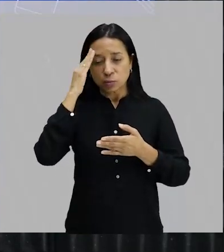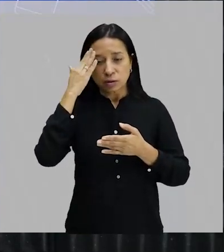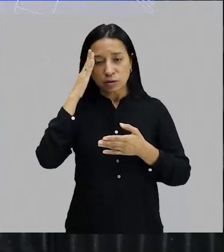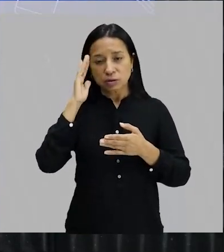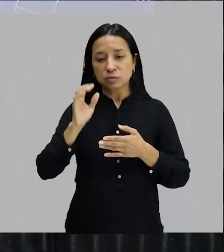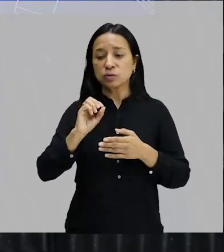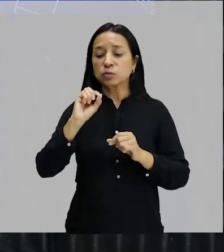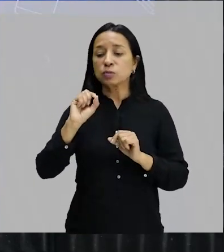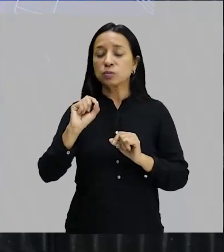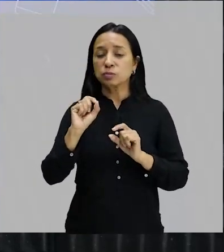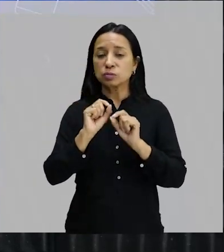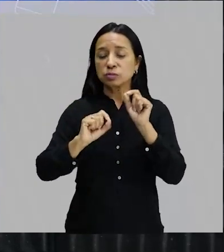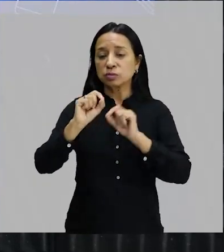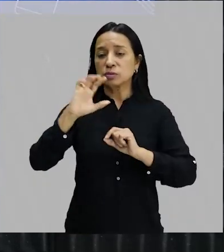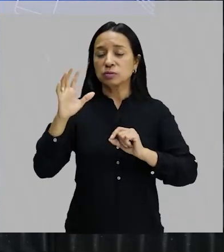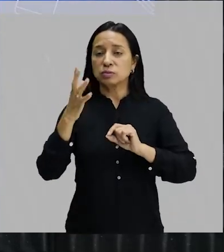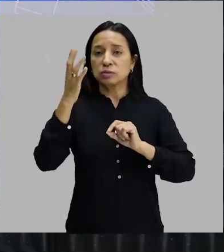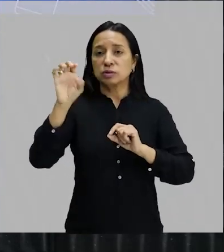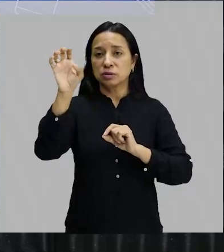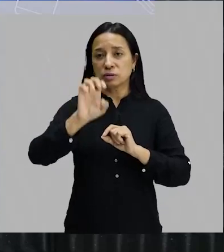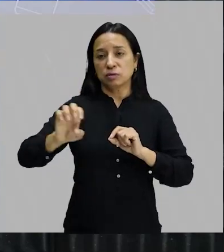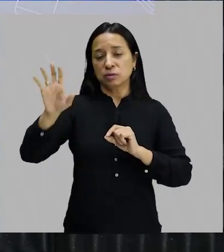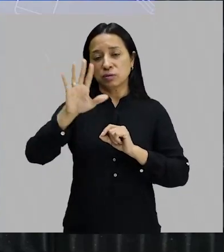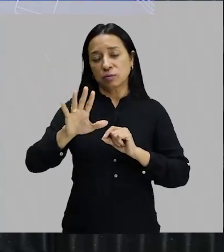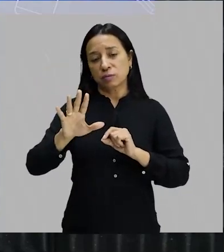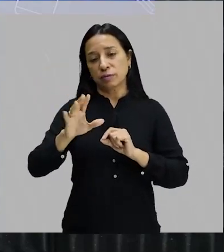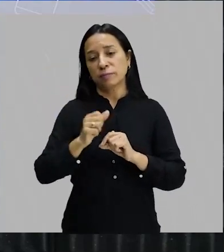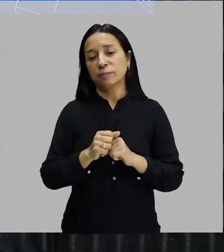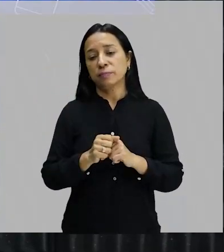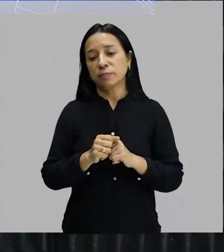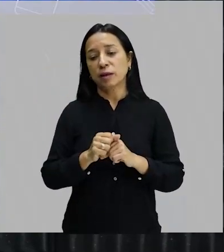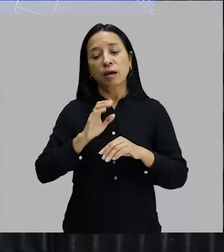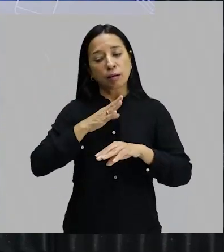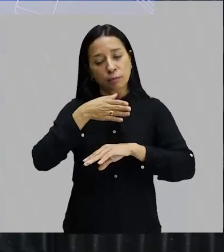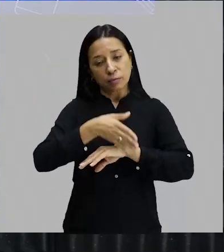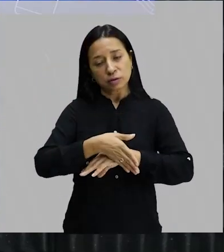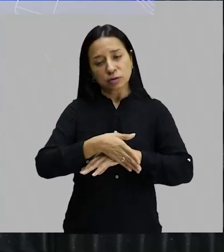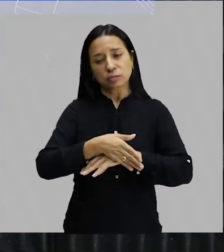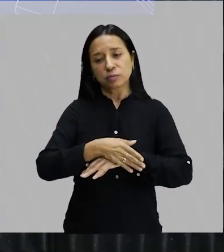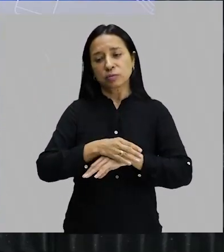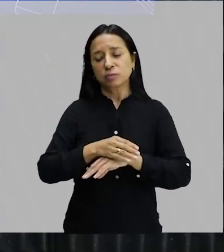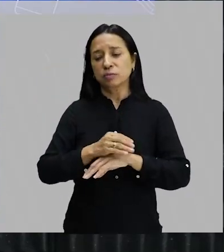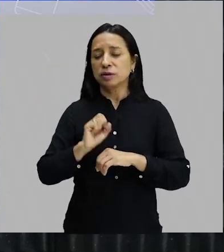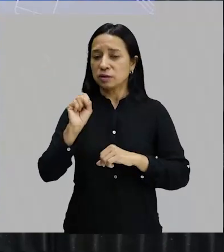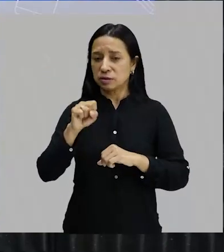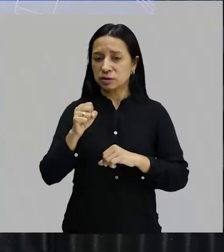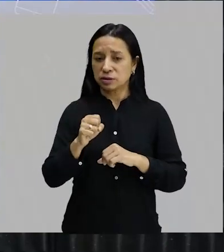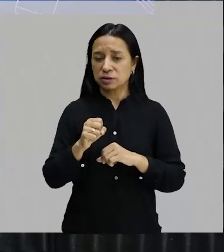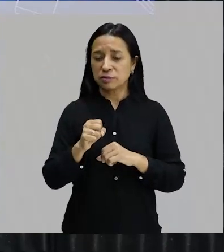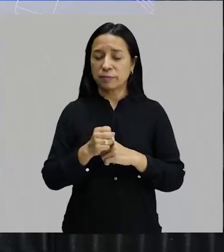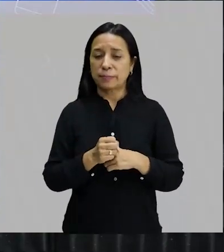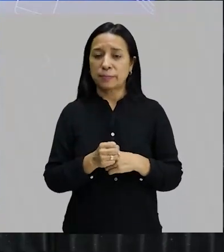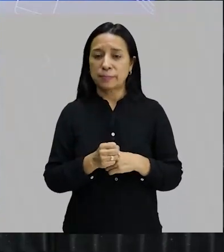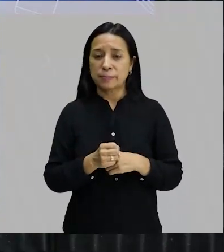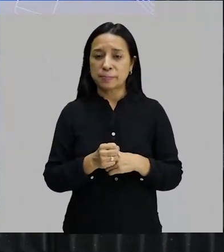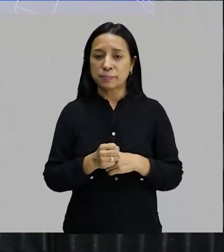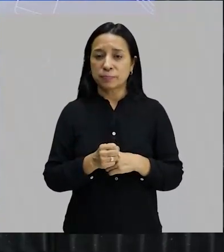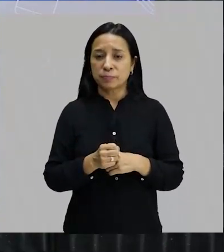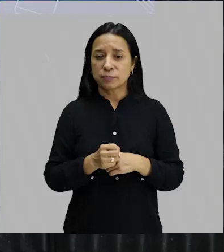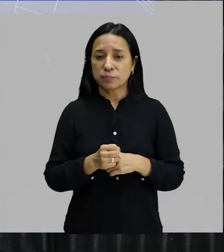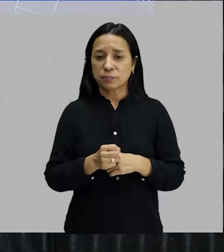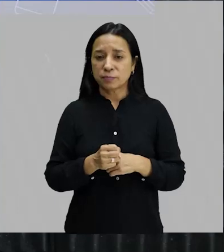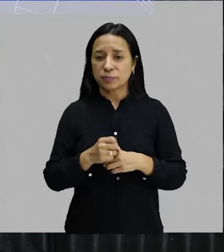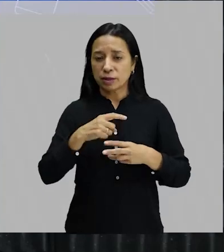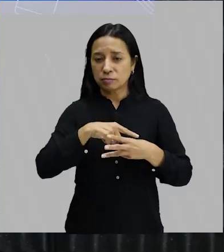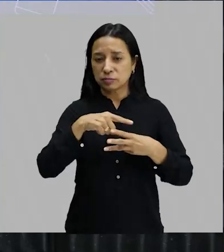Então, indiretamente, ela participou da Semana de Arte Moderna. Diretamente, o trabalho dela vai ser desenvolvido depois que ela volta ao Brasil. Em três